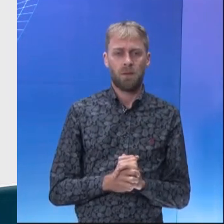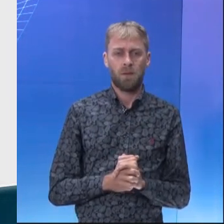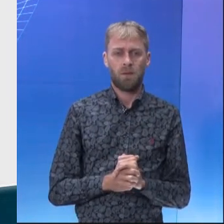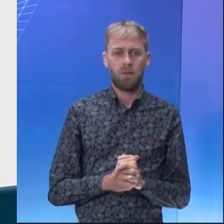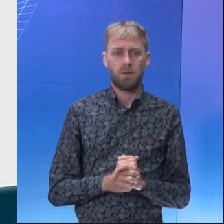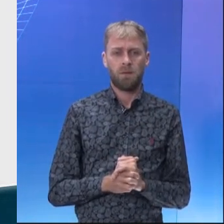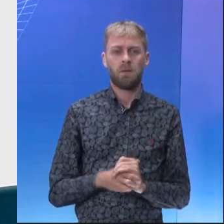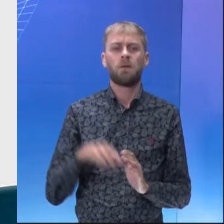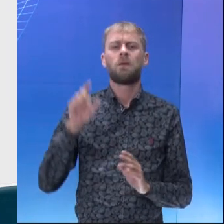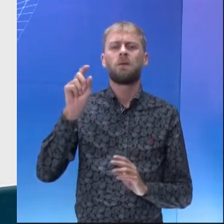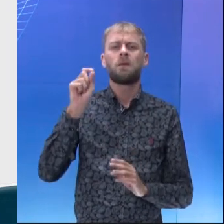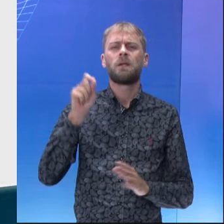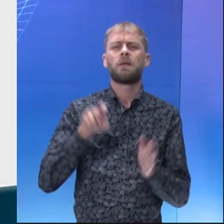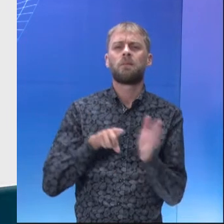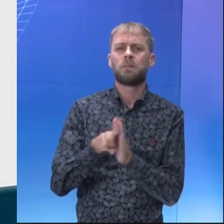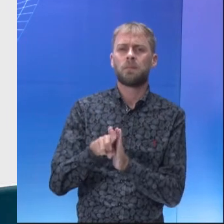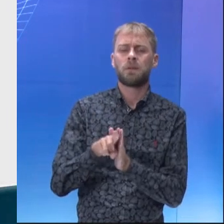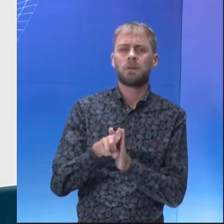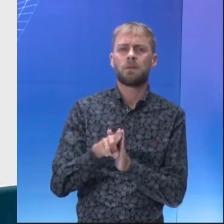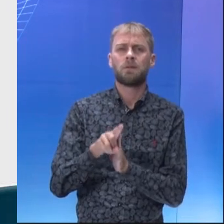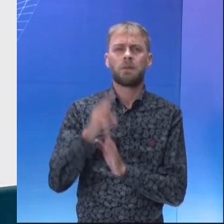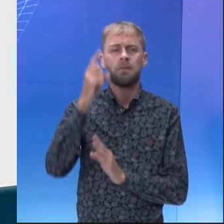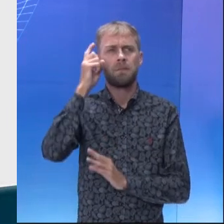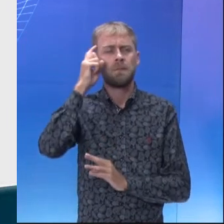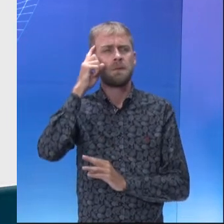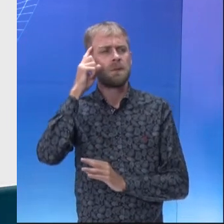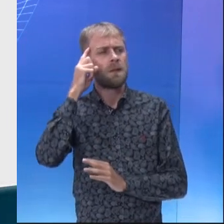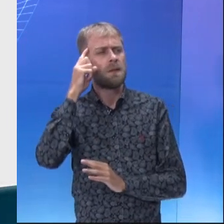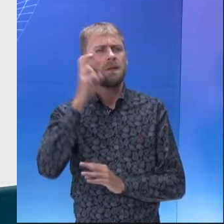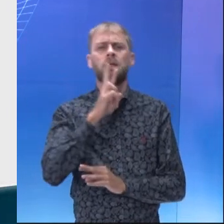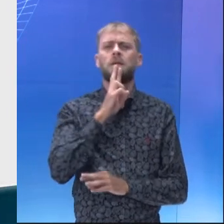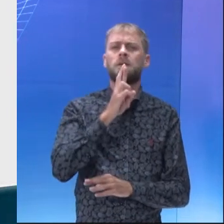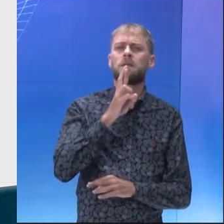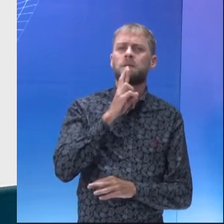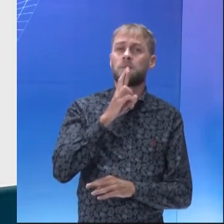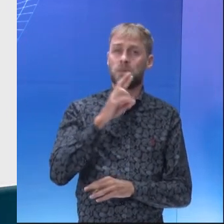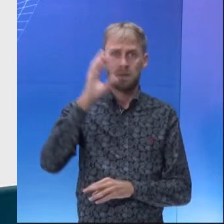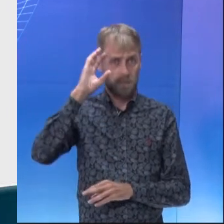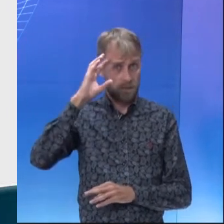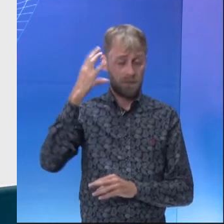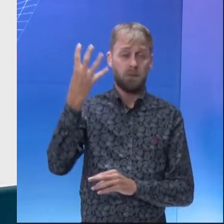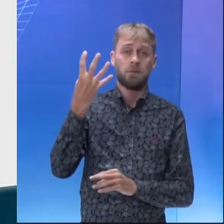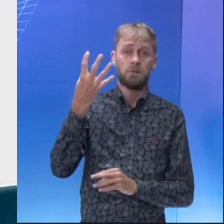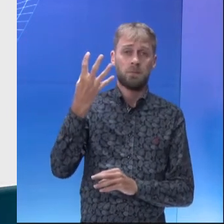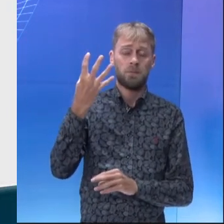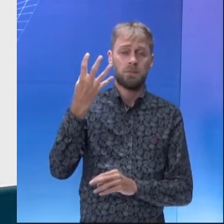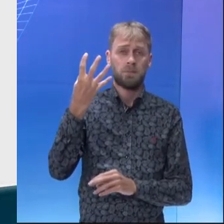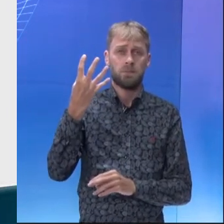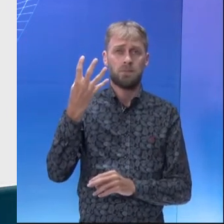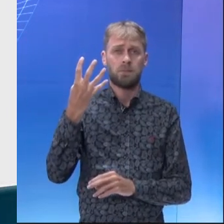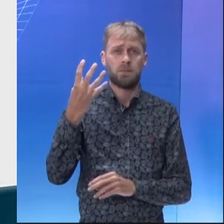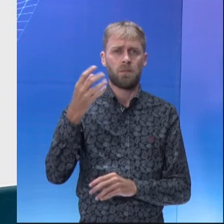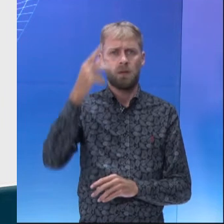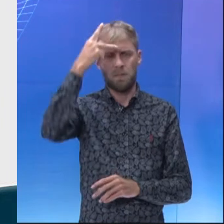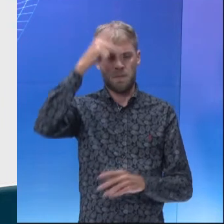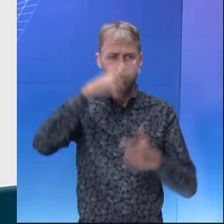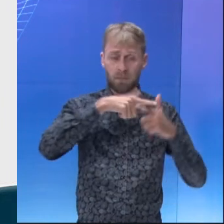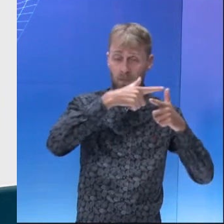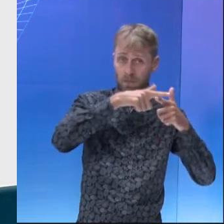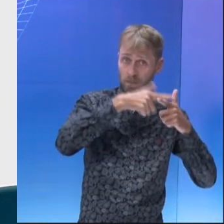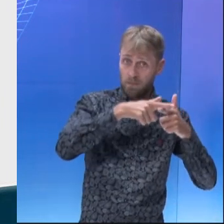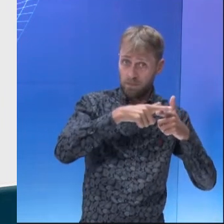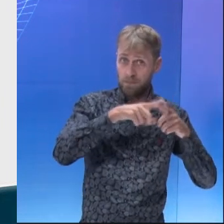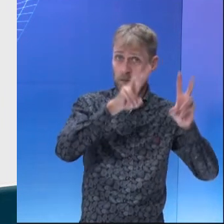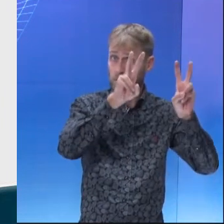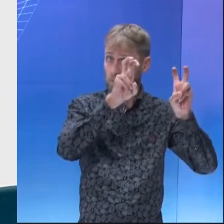o que é que essa questão quer que vocês apontem uma solução para esse problema